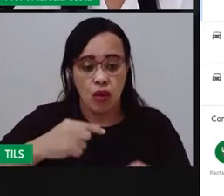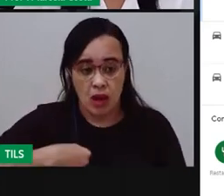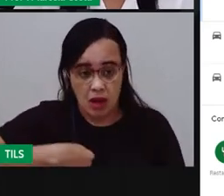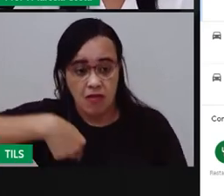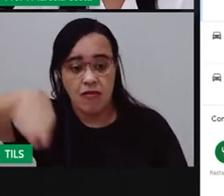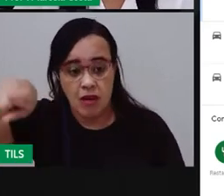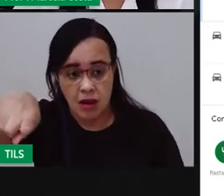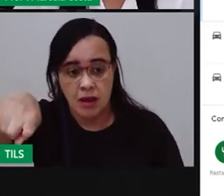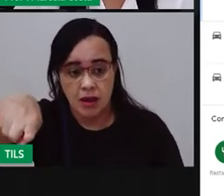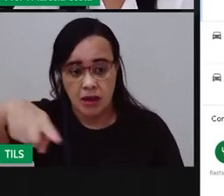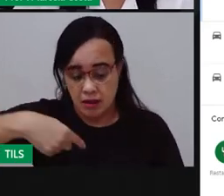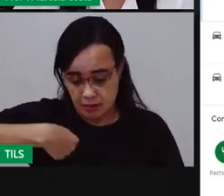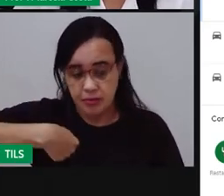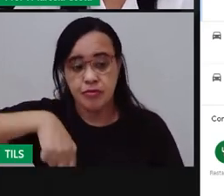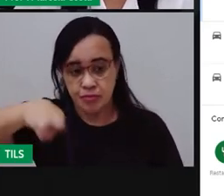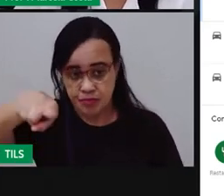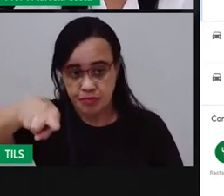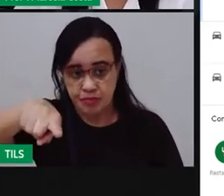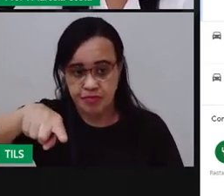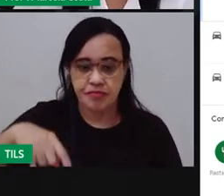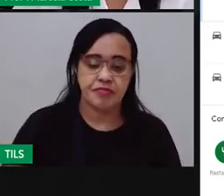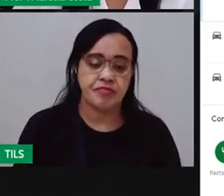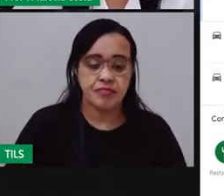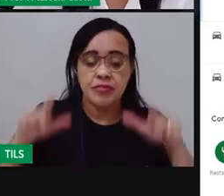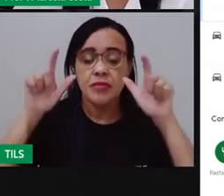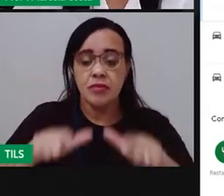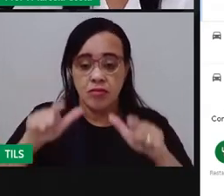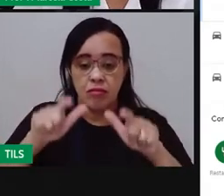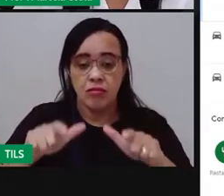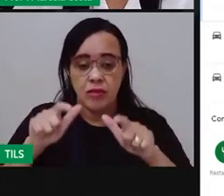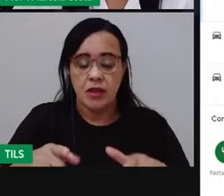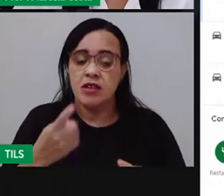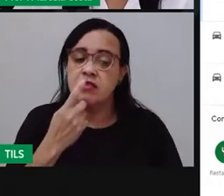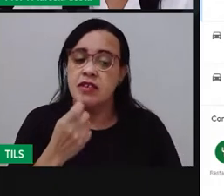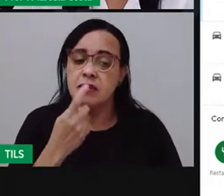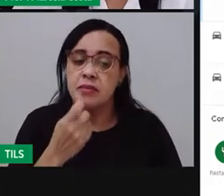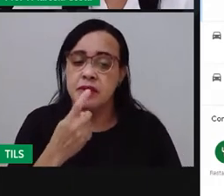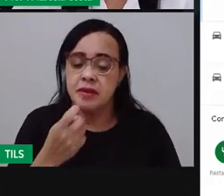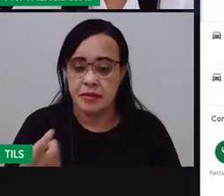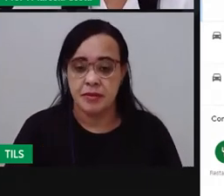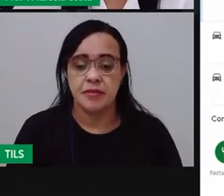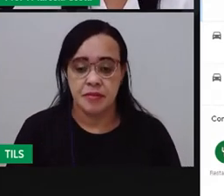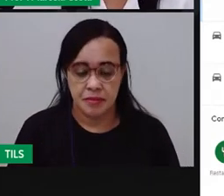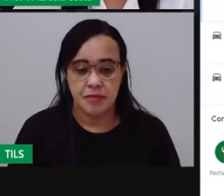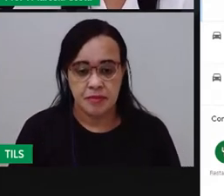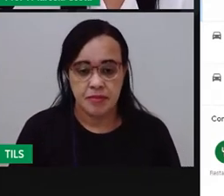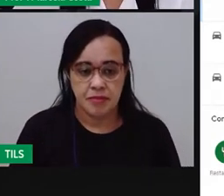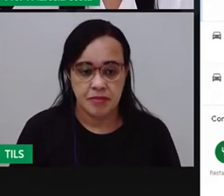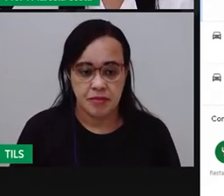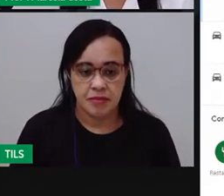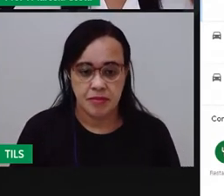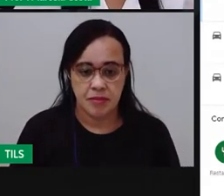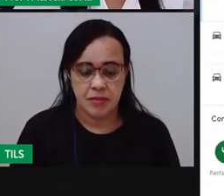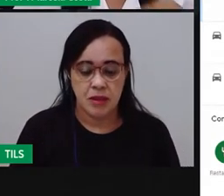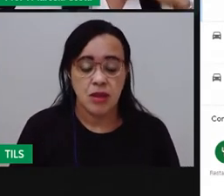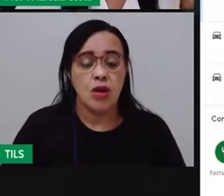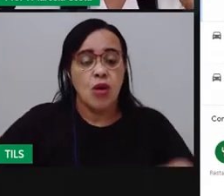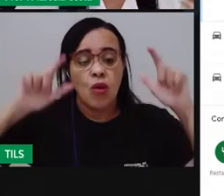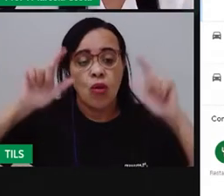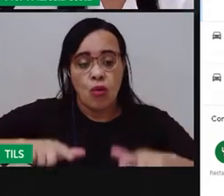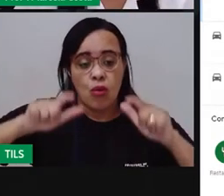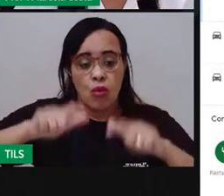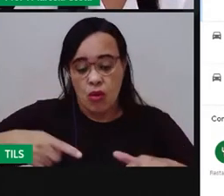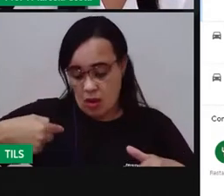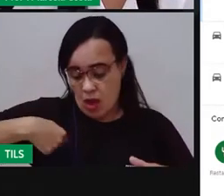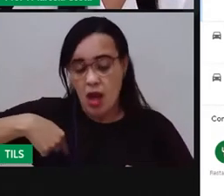o destino, tá? Então, esse balão vermelho, ele vai estar indicando o destino, para